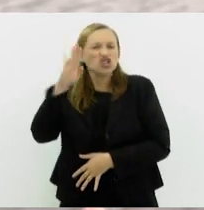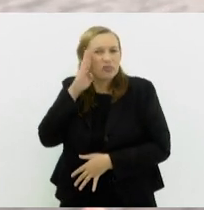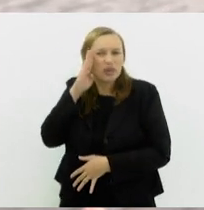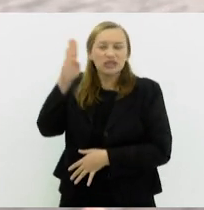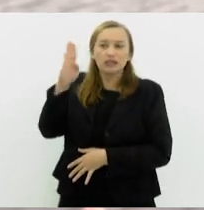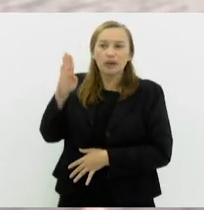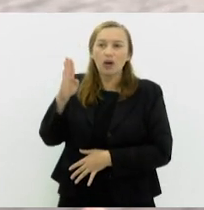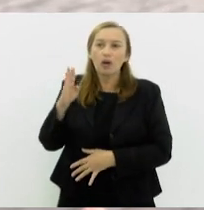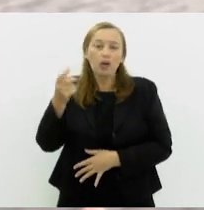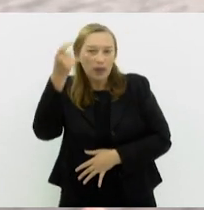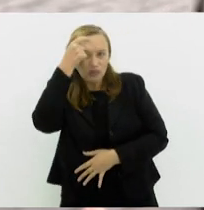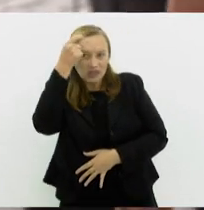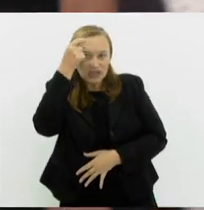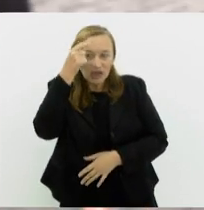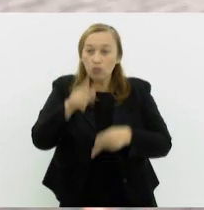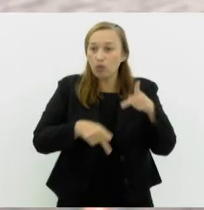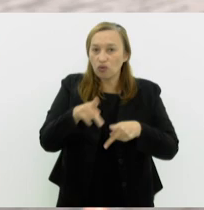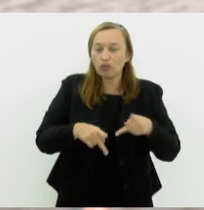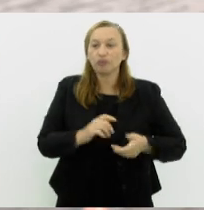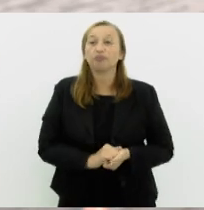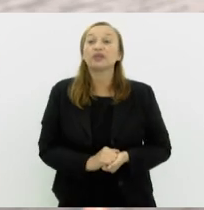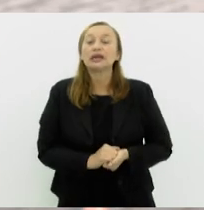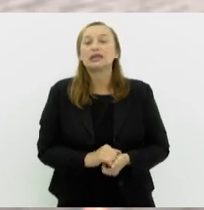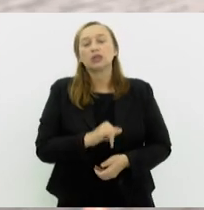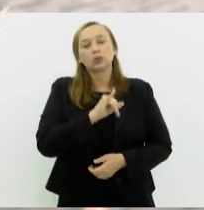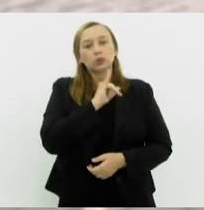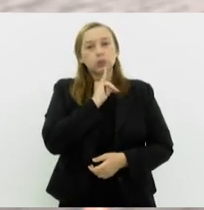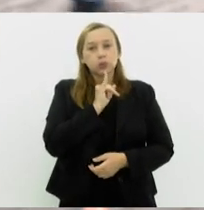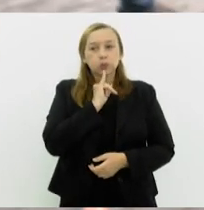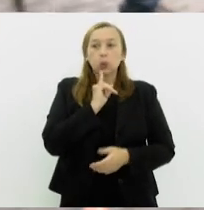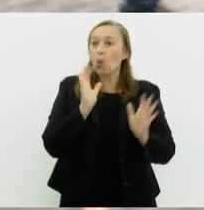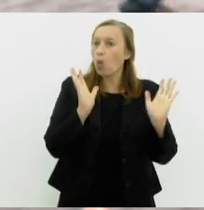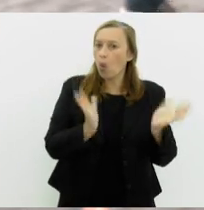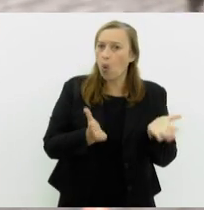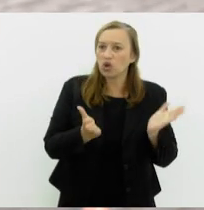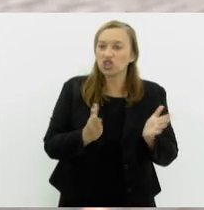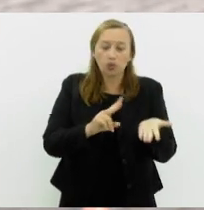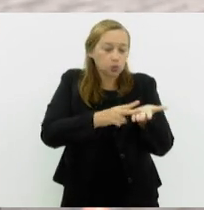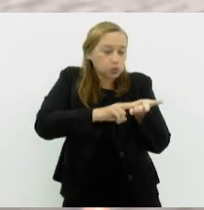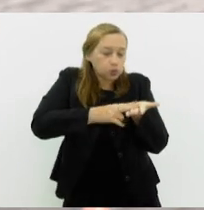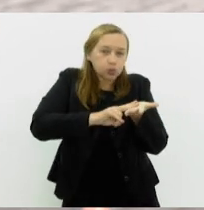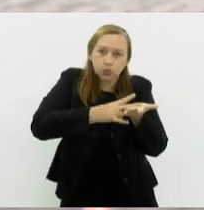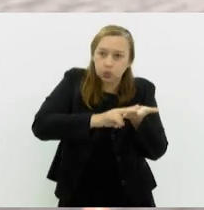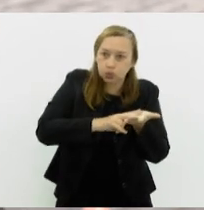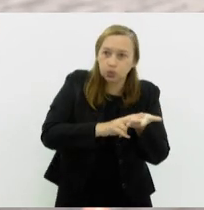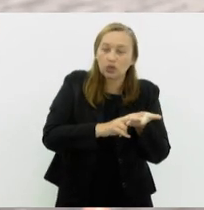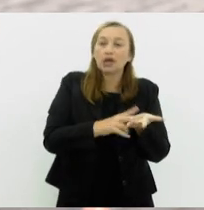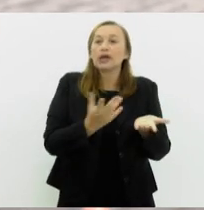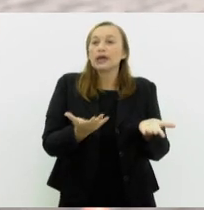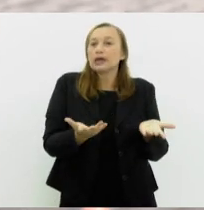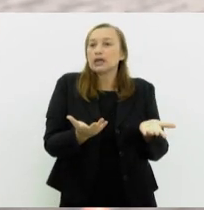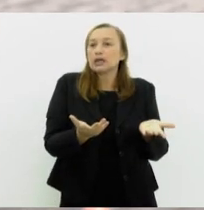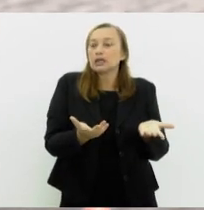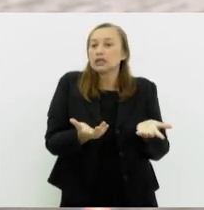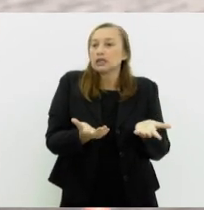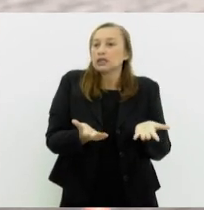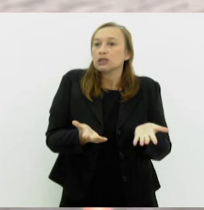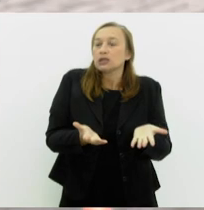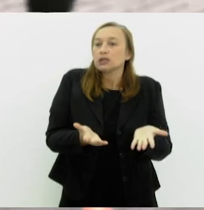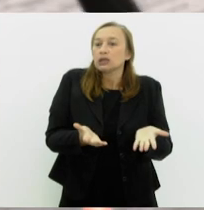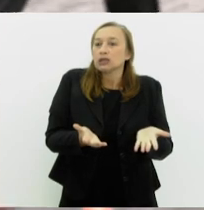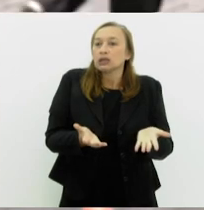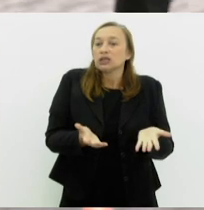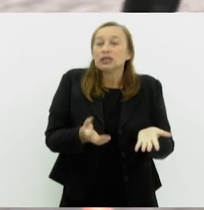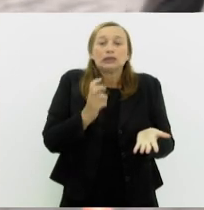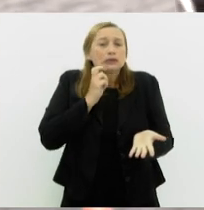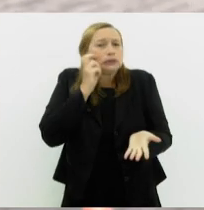população a respeito da epilepsia? É, infelizmente, hoje a epilepsia ainda conta com um estigma enorme. Então, as pessoas